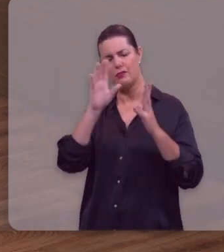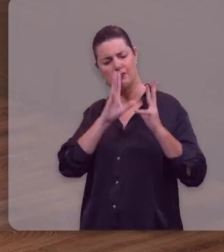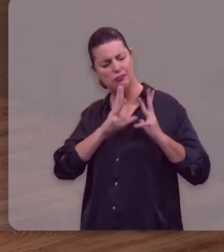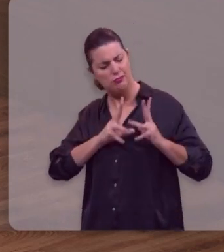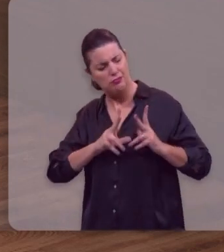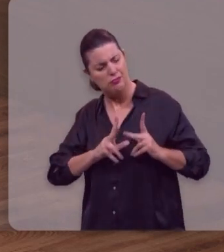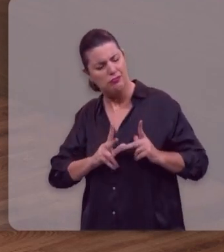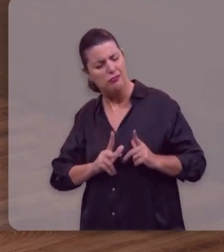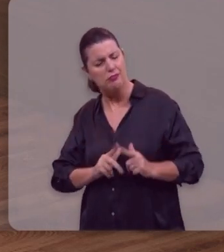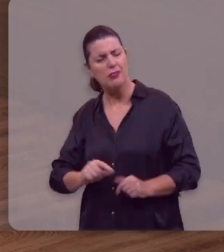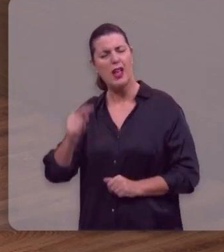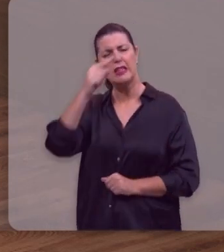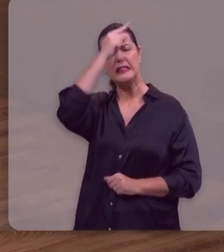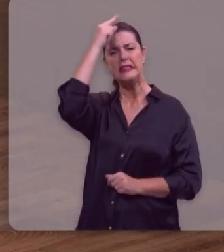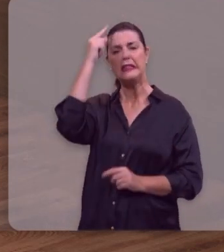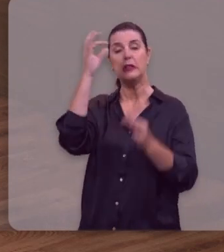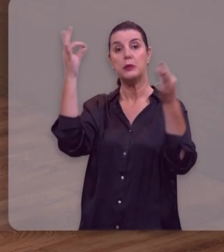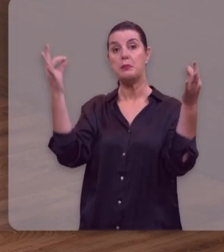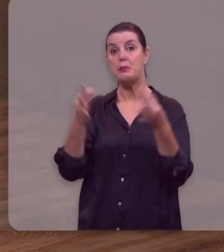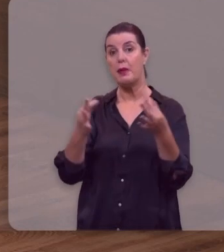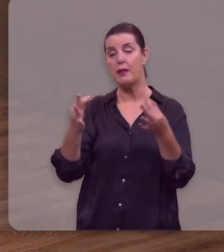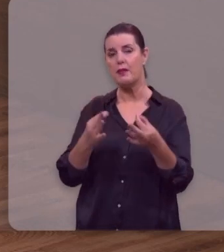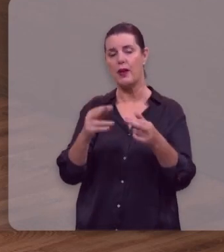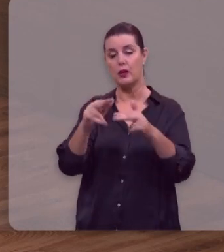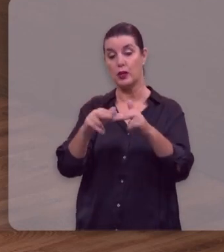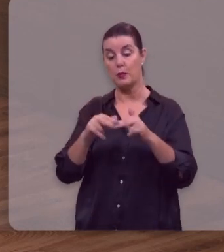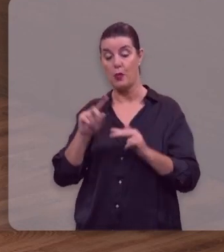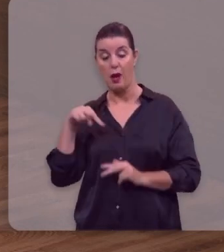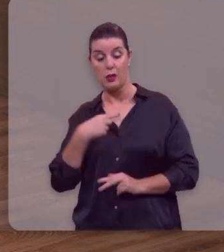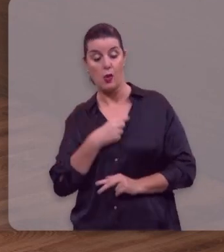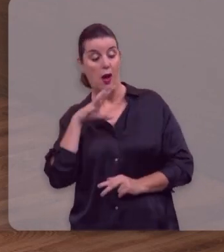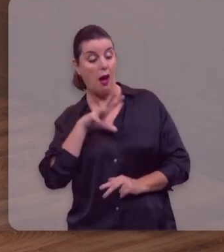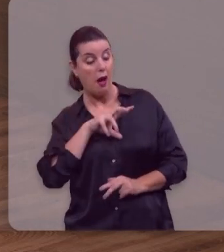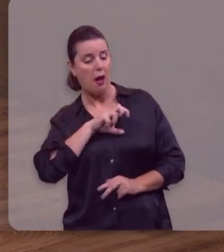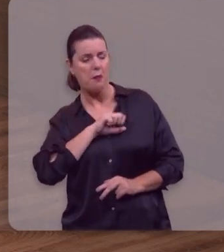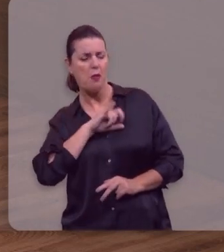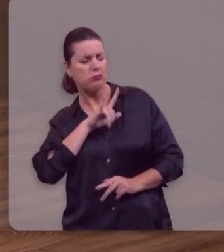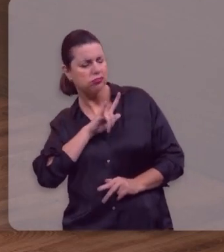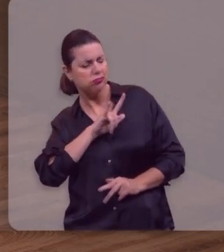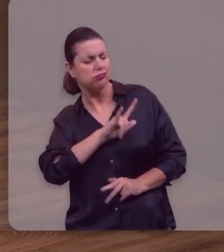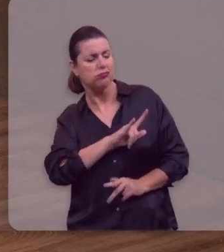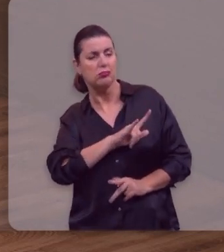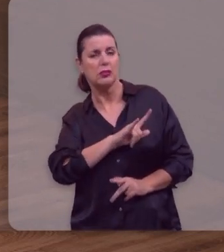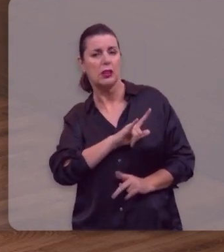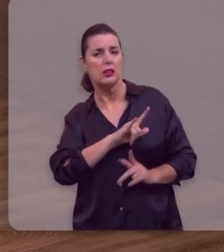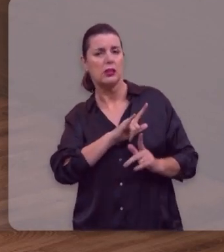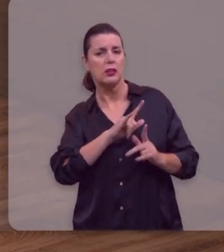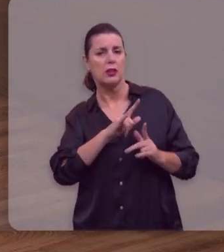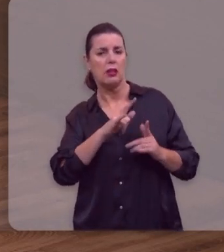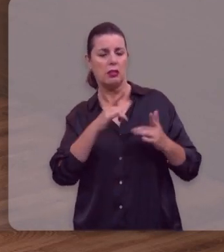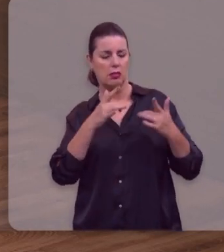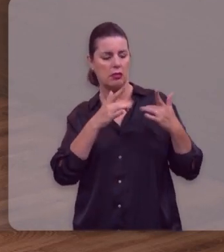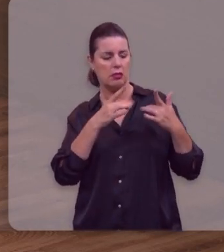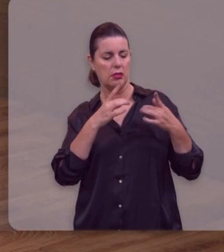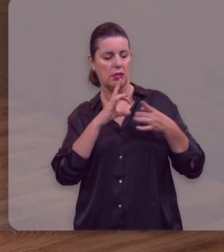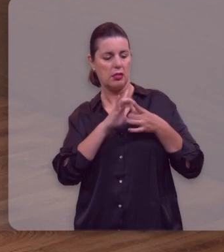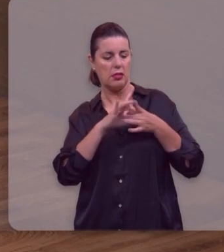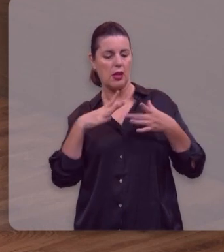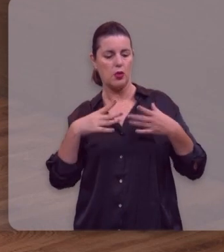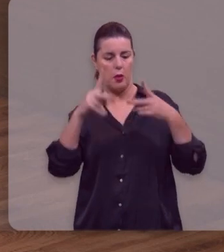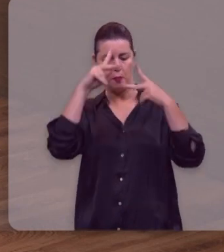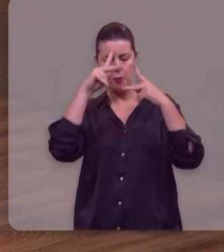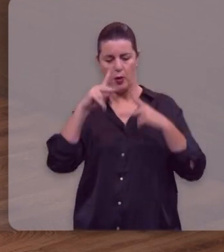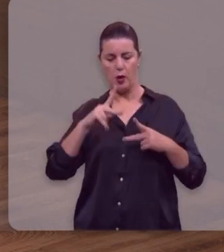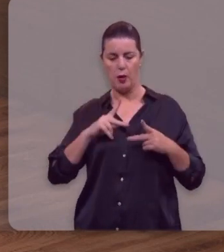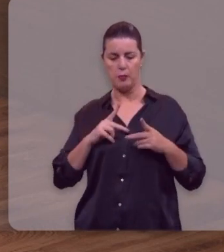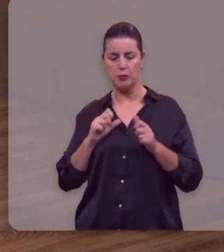santo, perfeito, por amor de nós, ter se esvaziado, ter